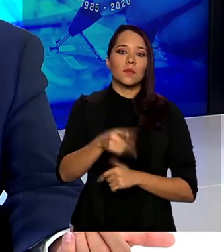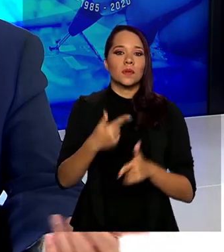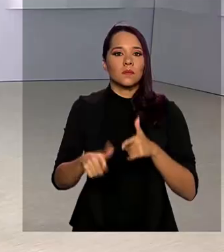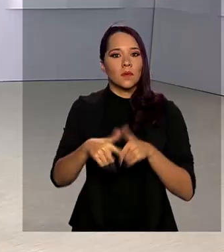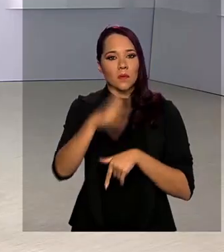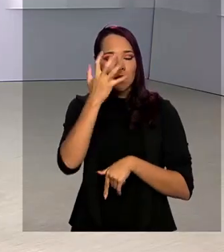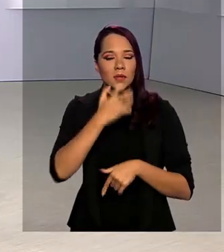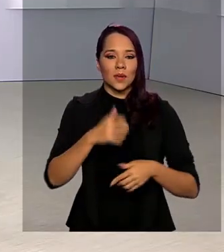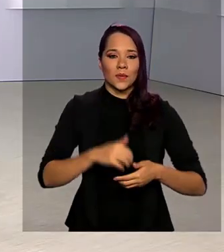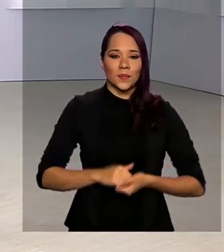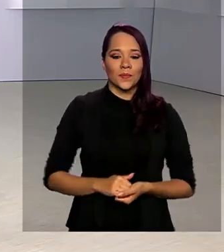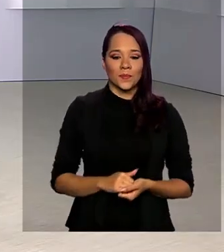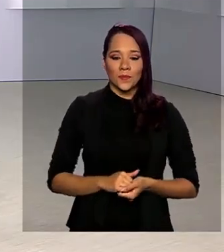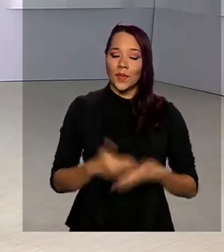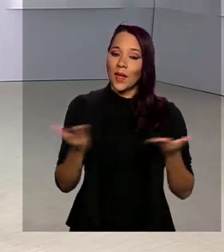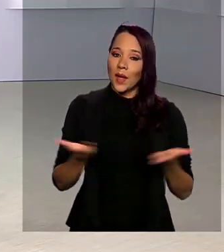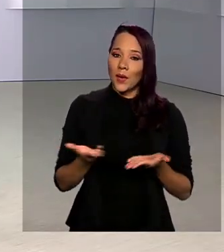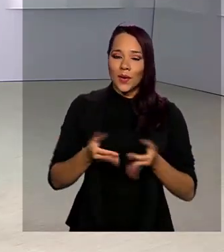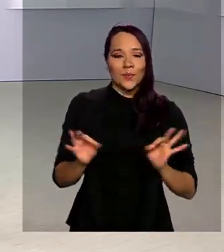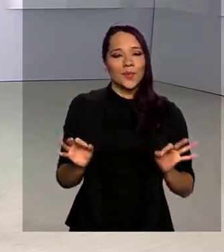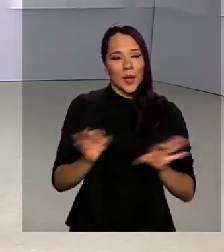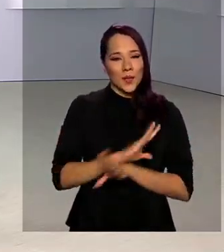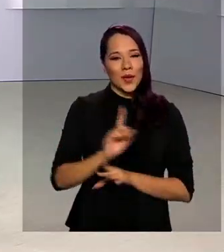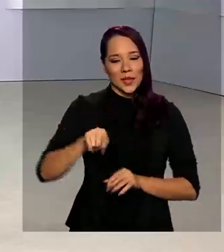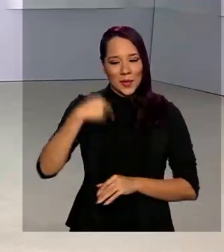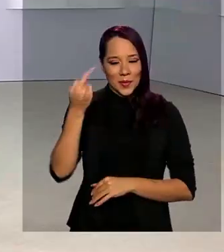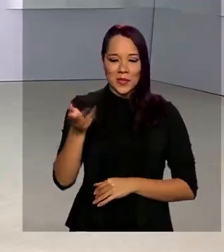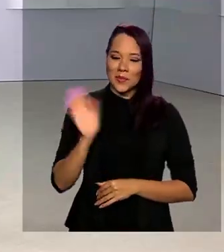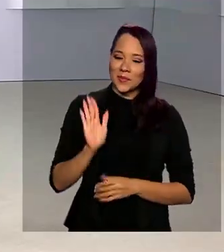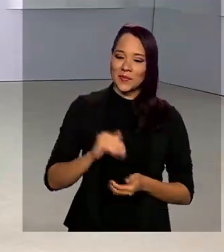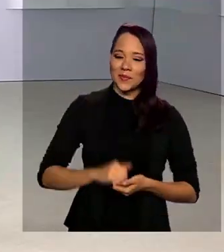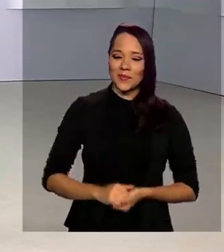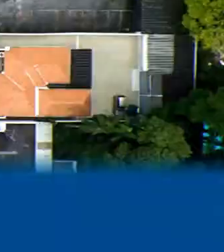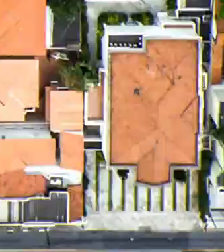sérios. A gente fica por aqui e até a próxima edição.